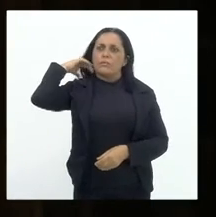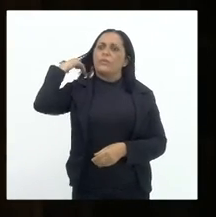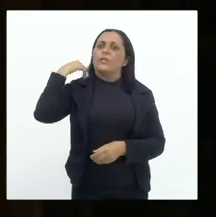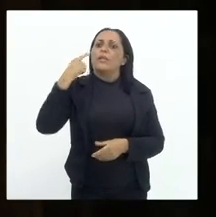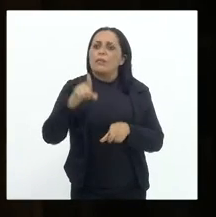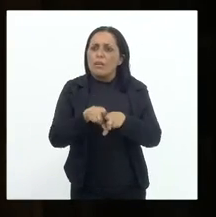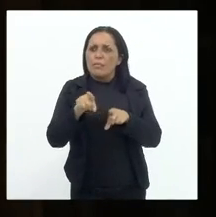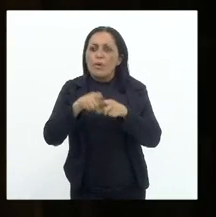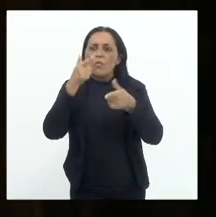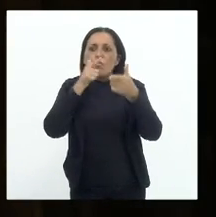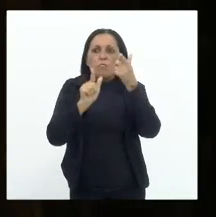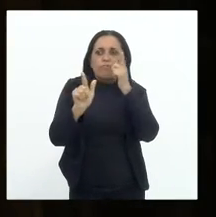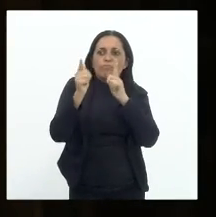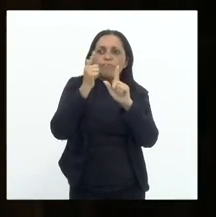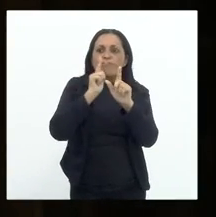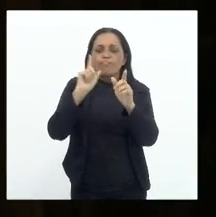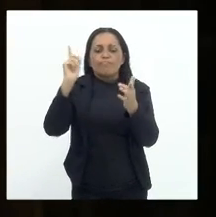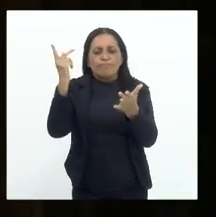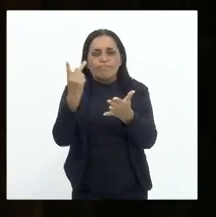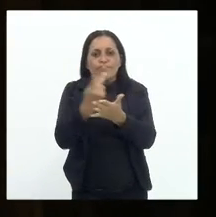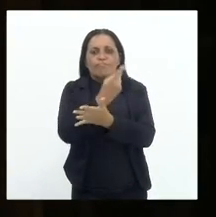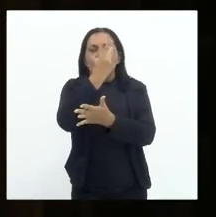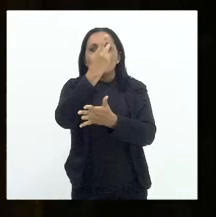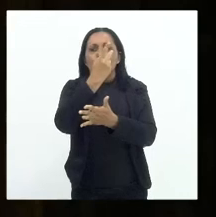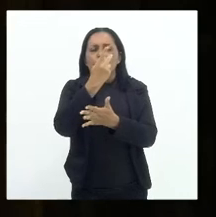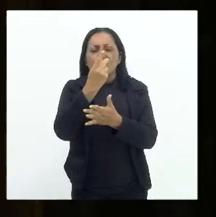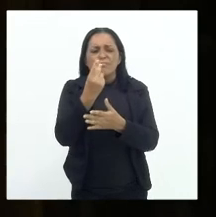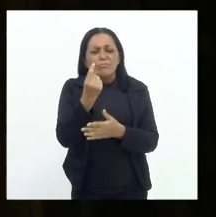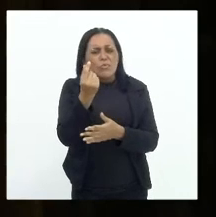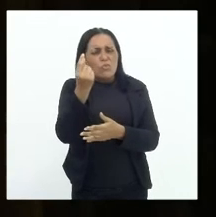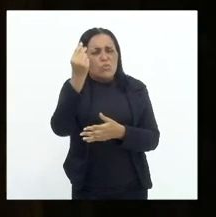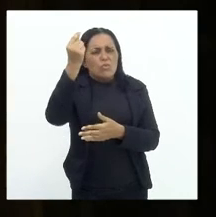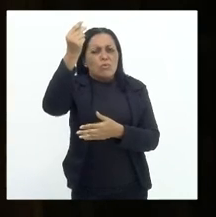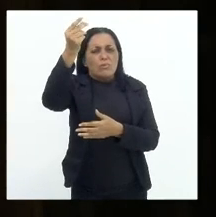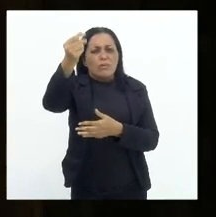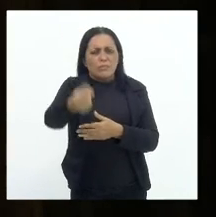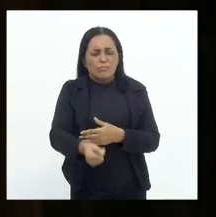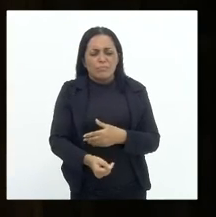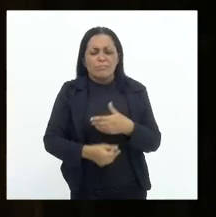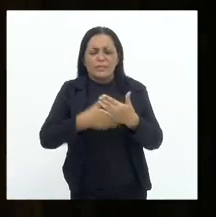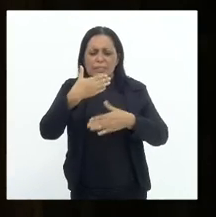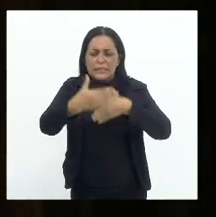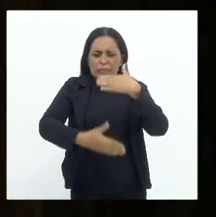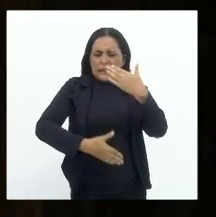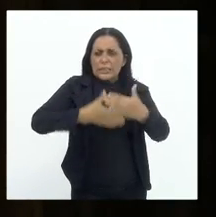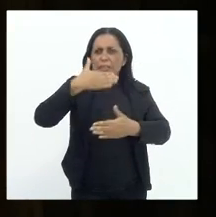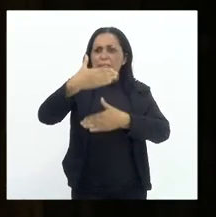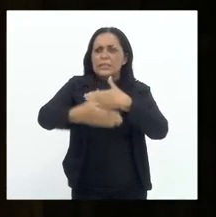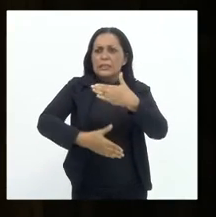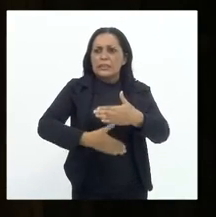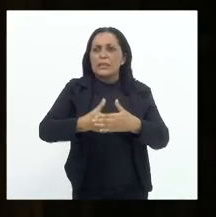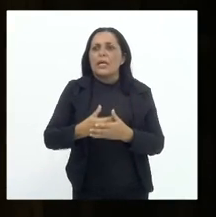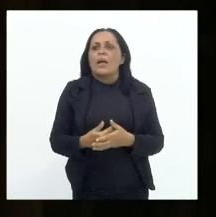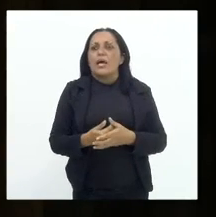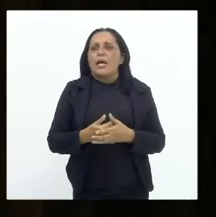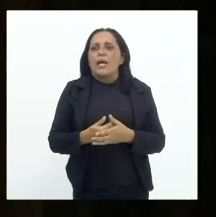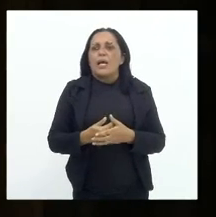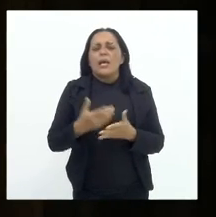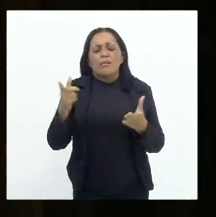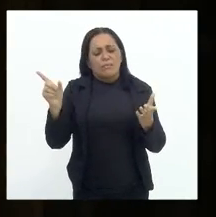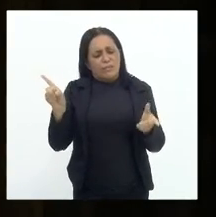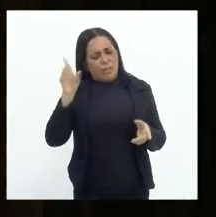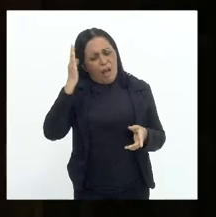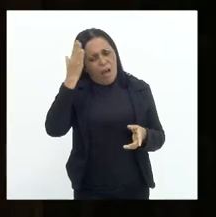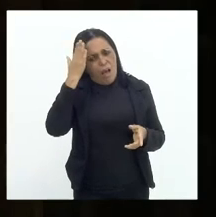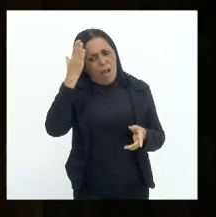conquistas acabaram acontecendo muito tempo depois e se consubstanciaram na Carta Magna